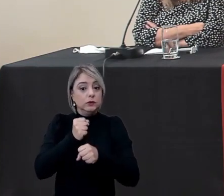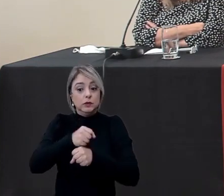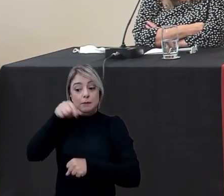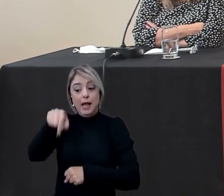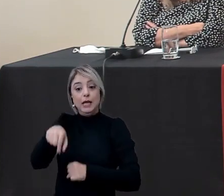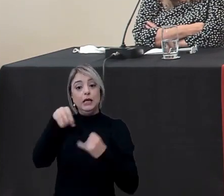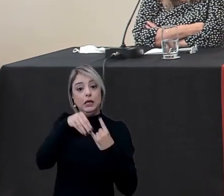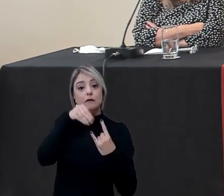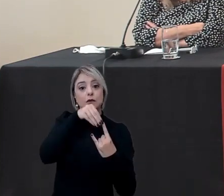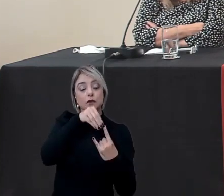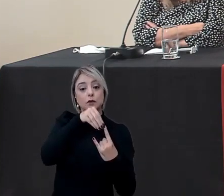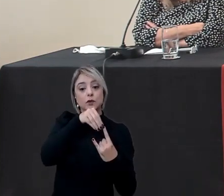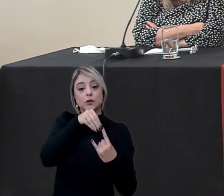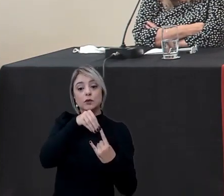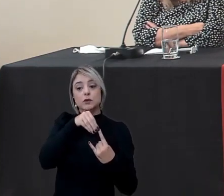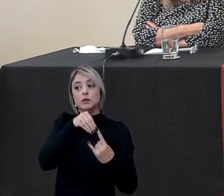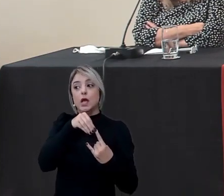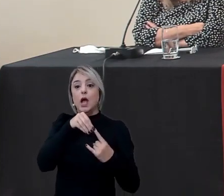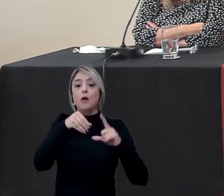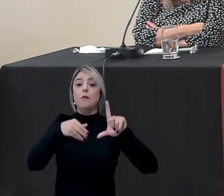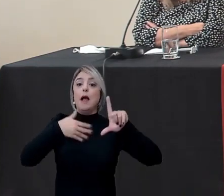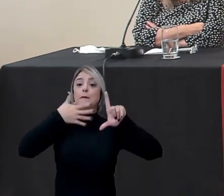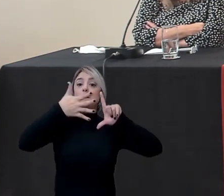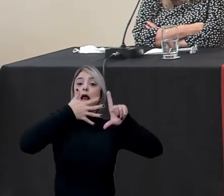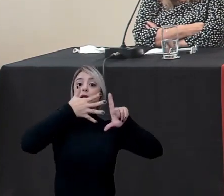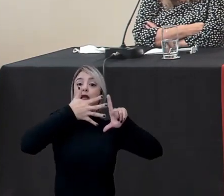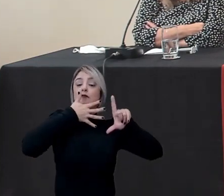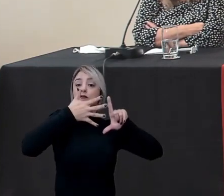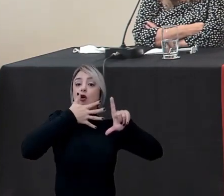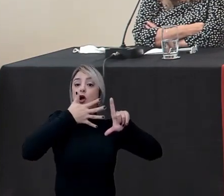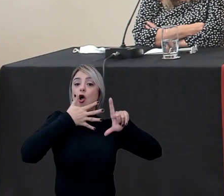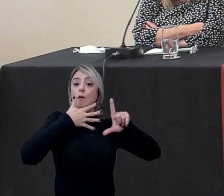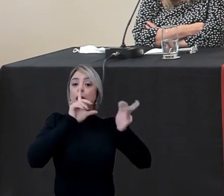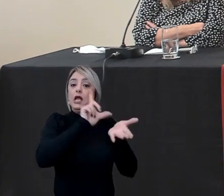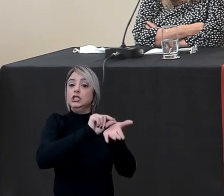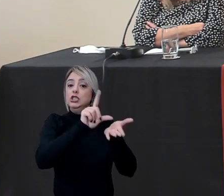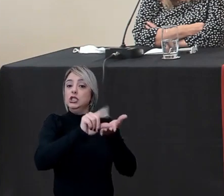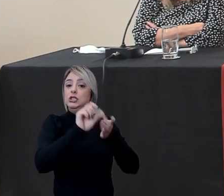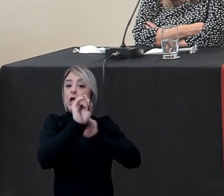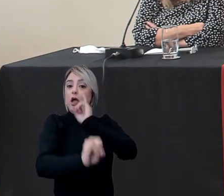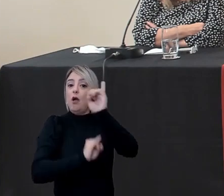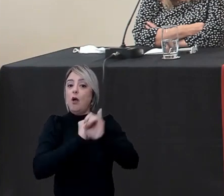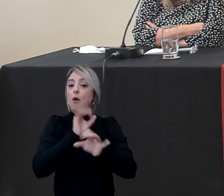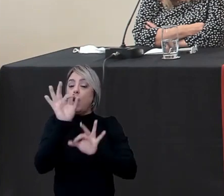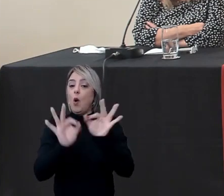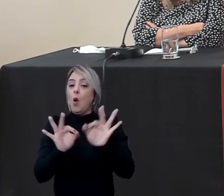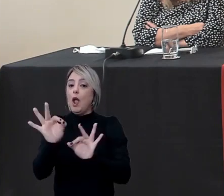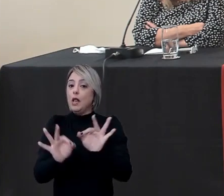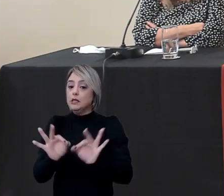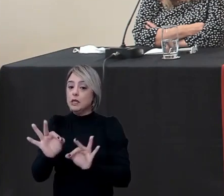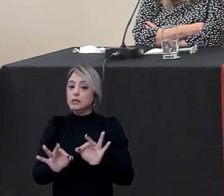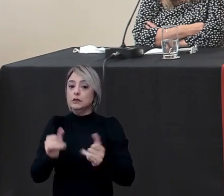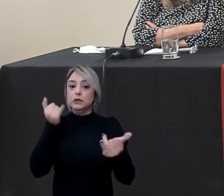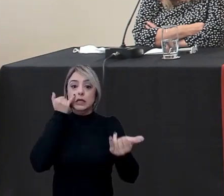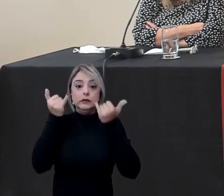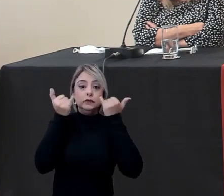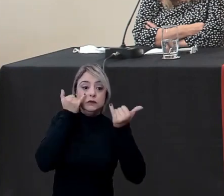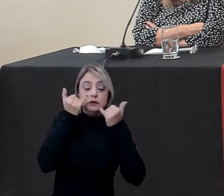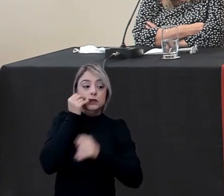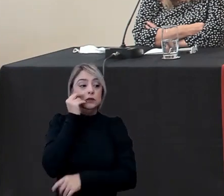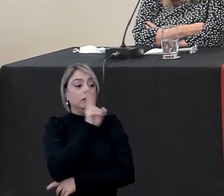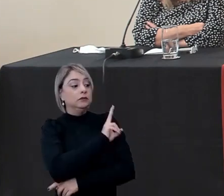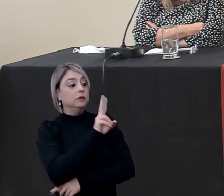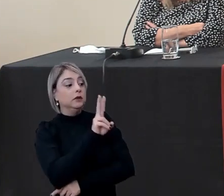aqui uma plataforma digital uma plataforma para organização das informações de